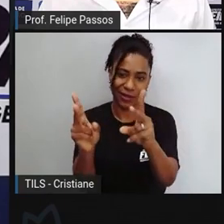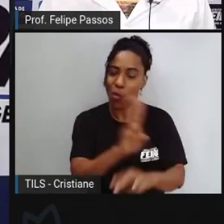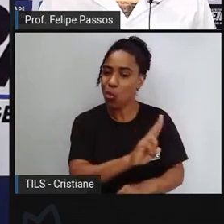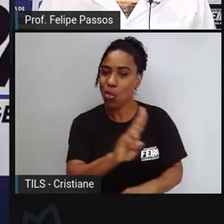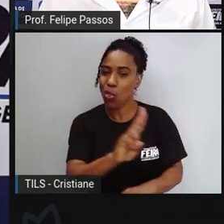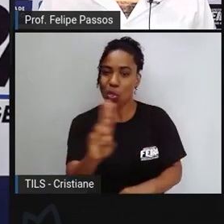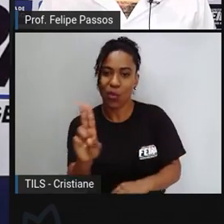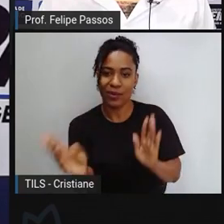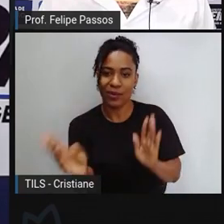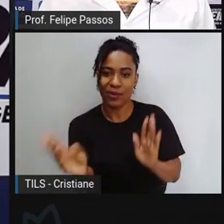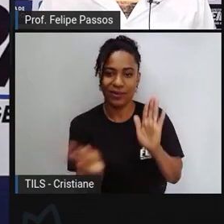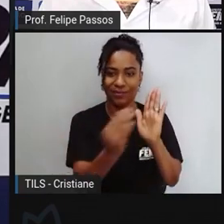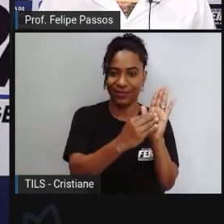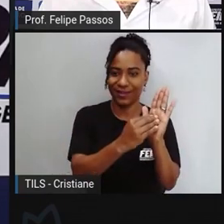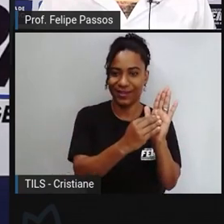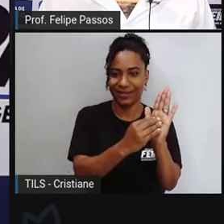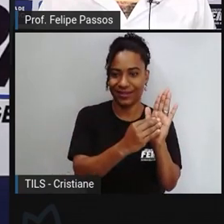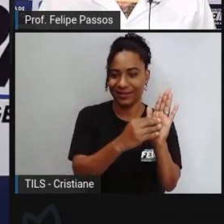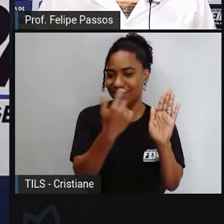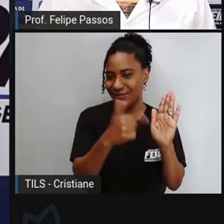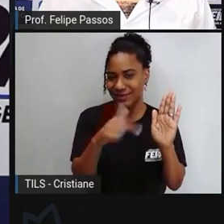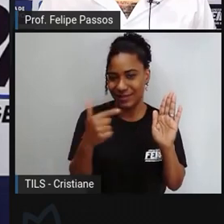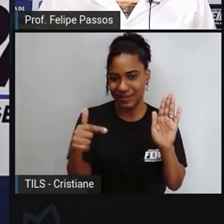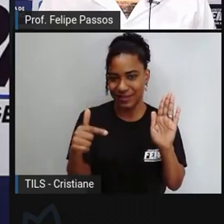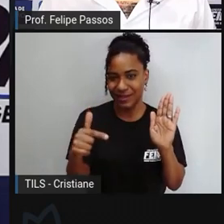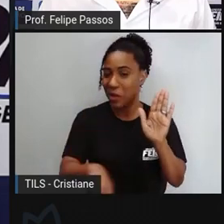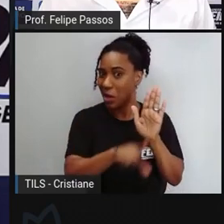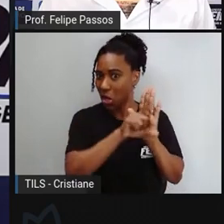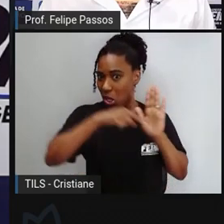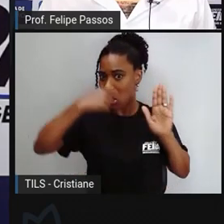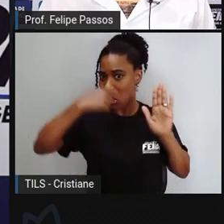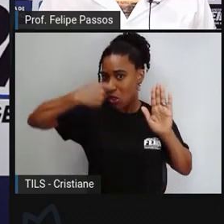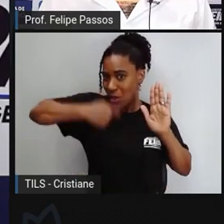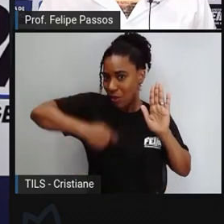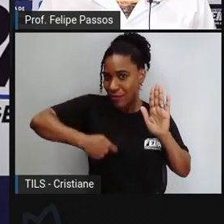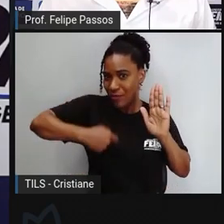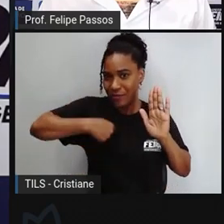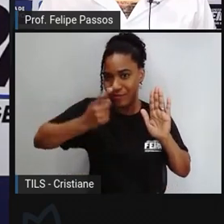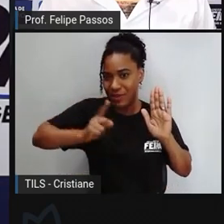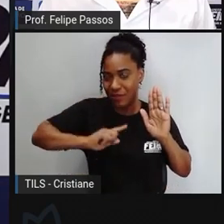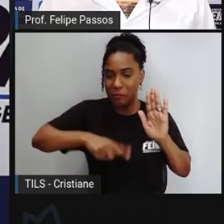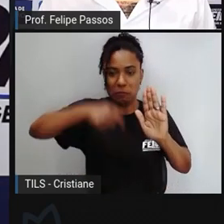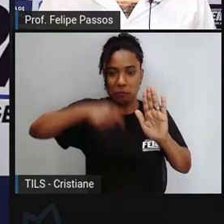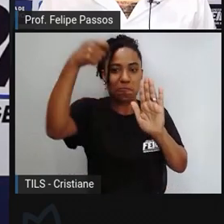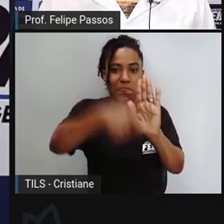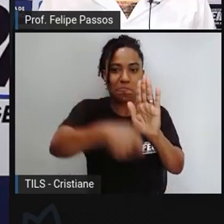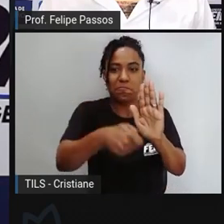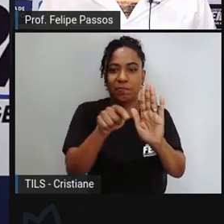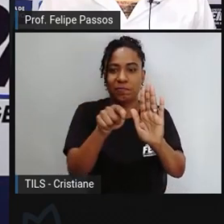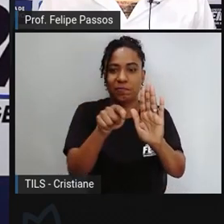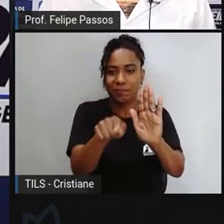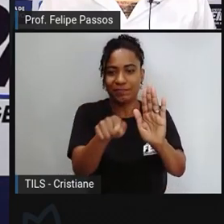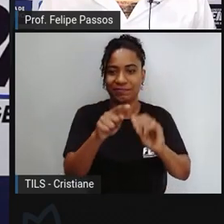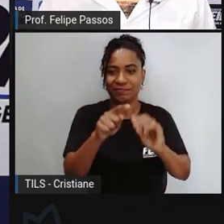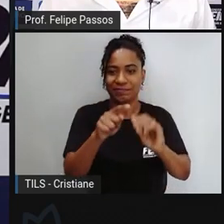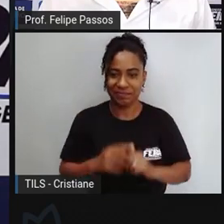em razão de que a legislação o obrigaria a